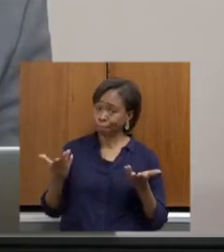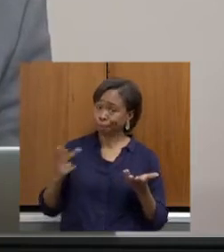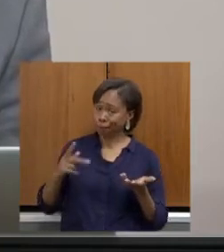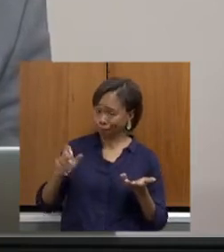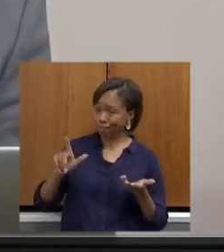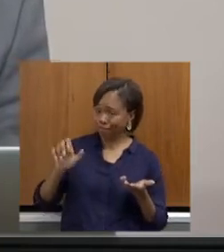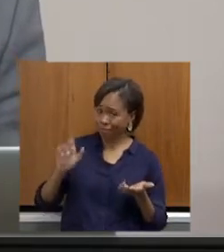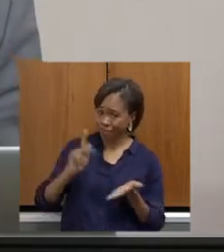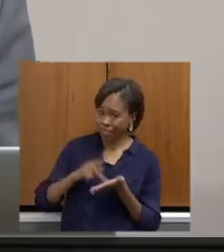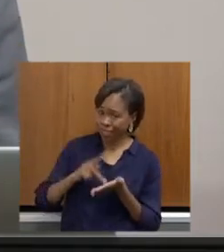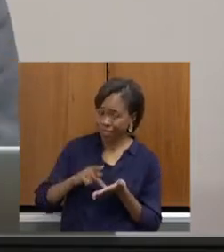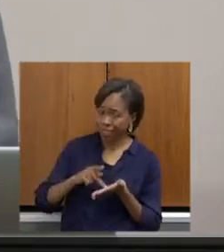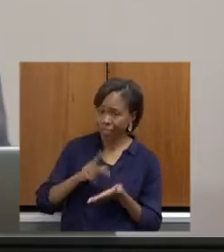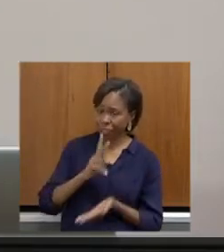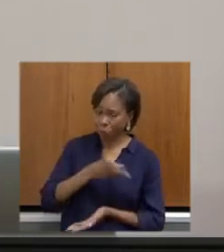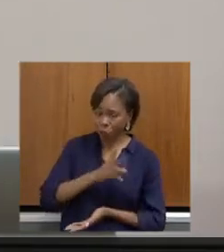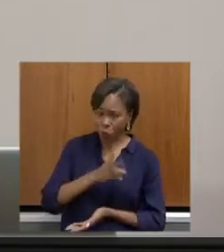continuar.